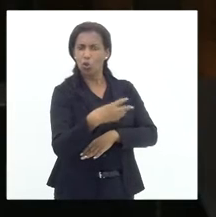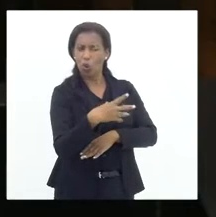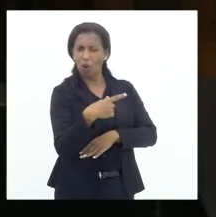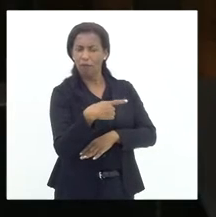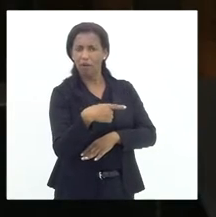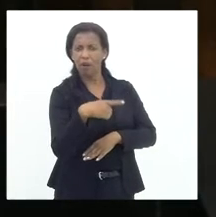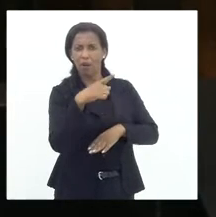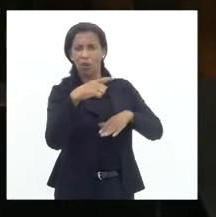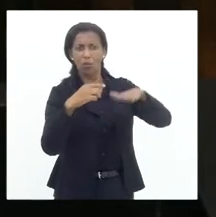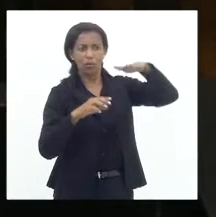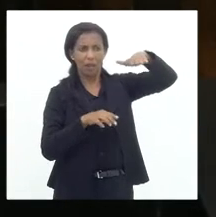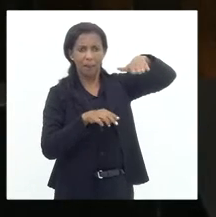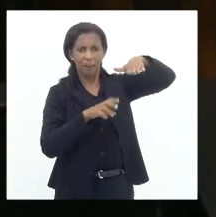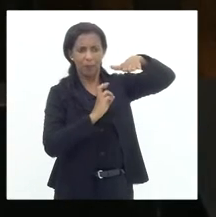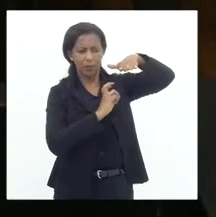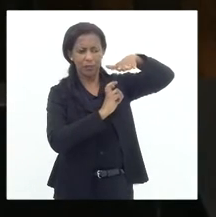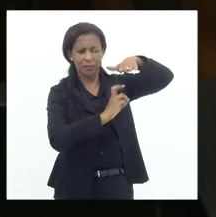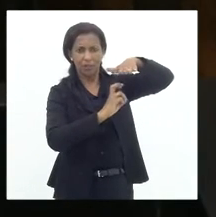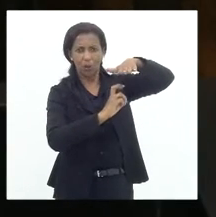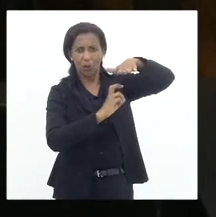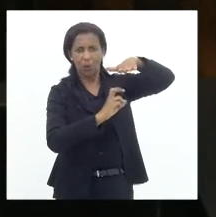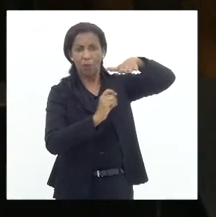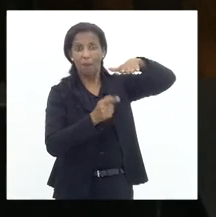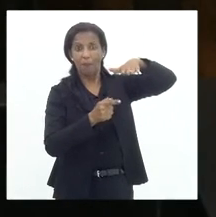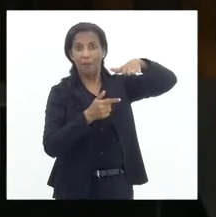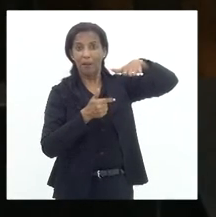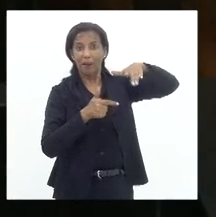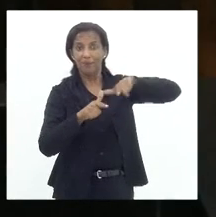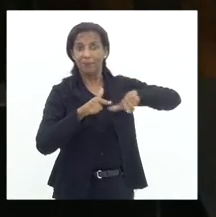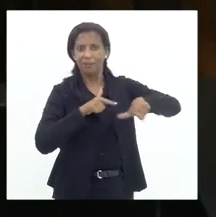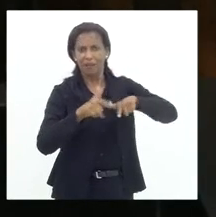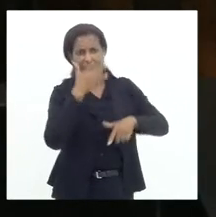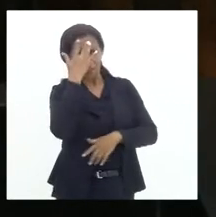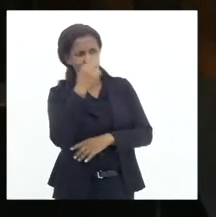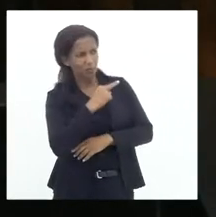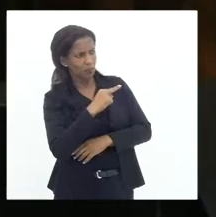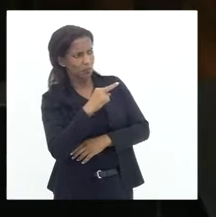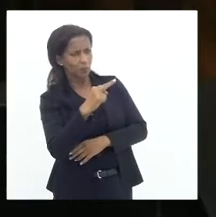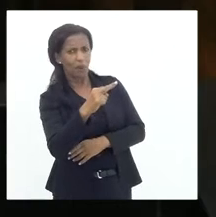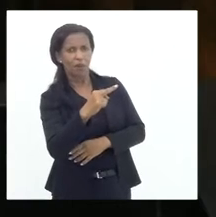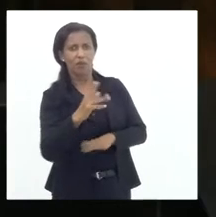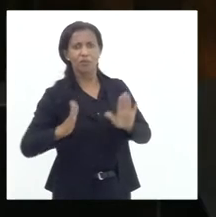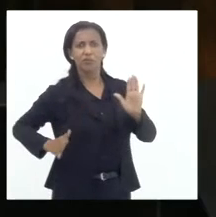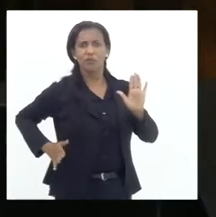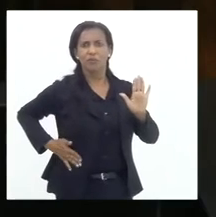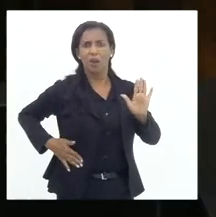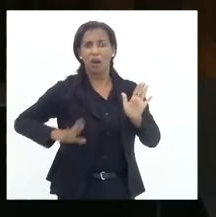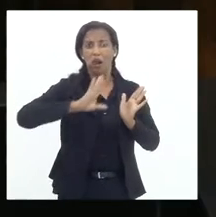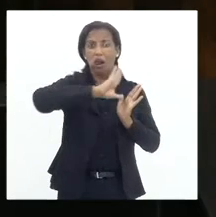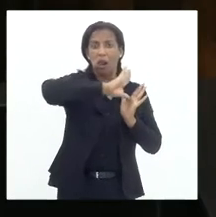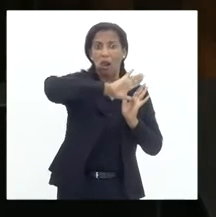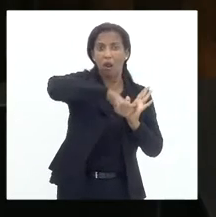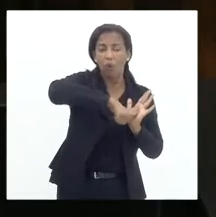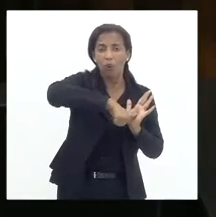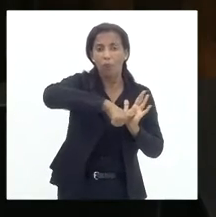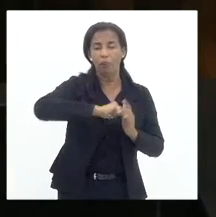abrigadas, paradas para começar o serviço no outro dia, as pessoas vão lá, os criminosos, roubam